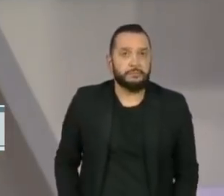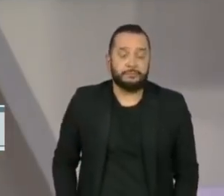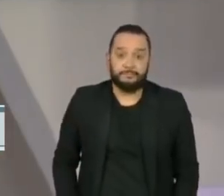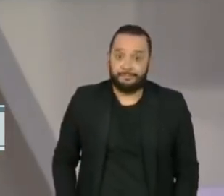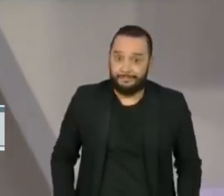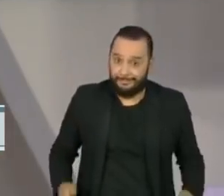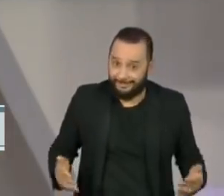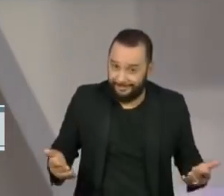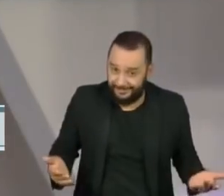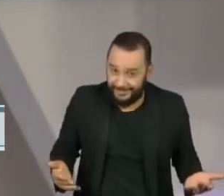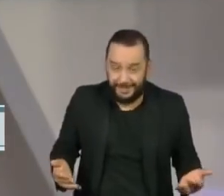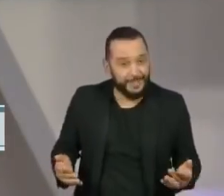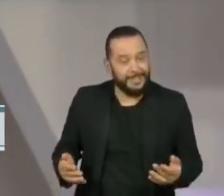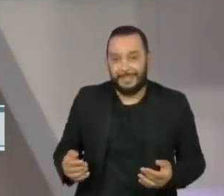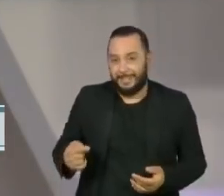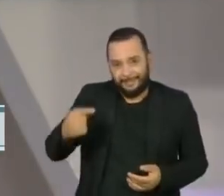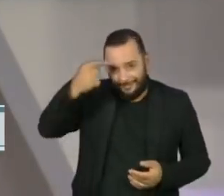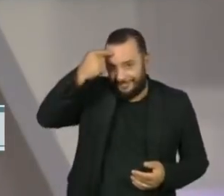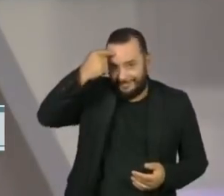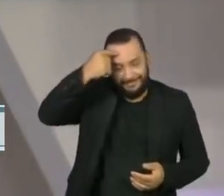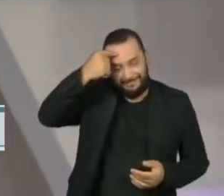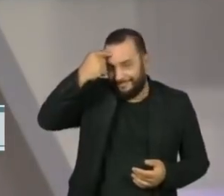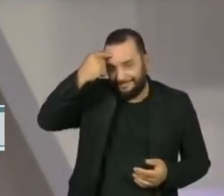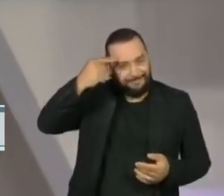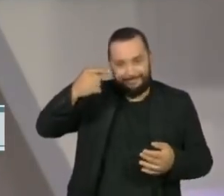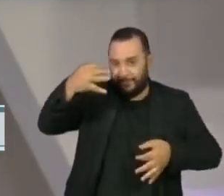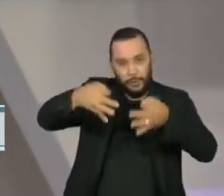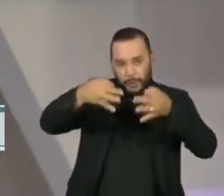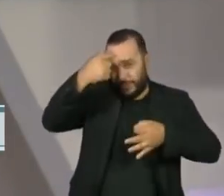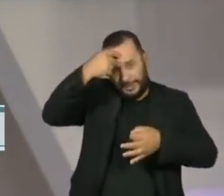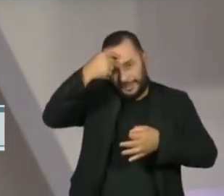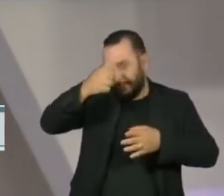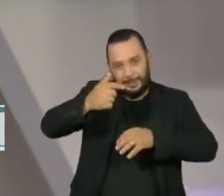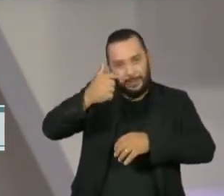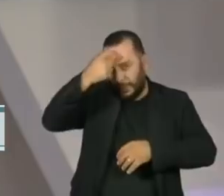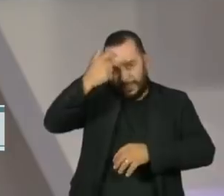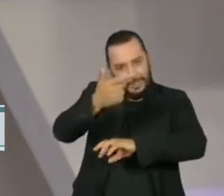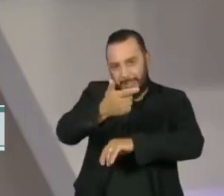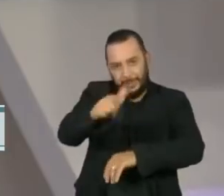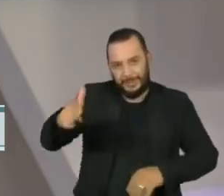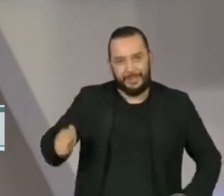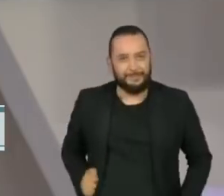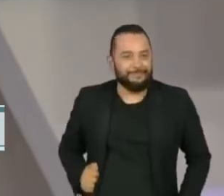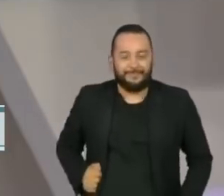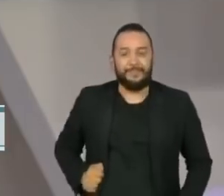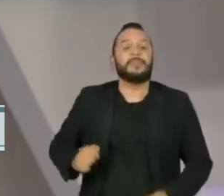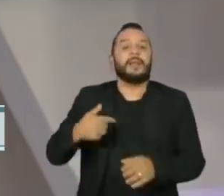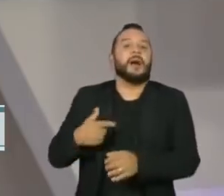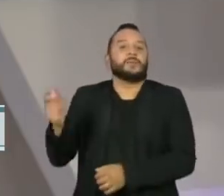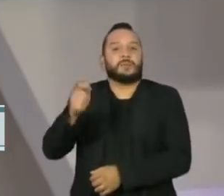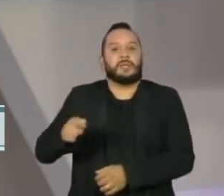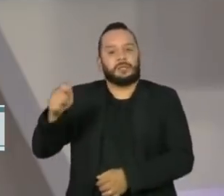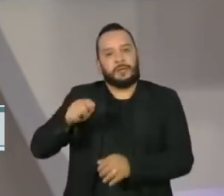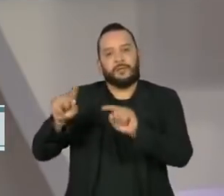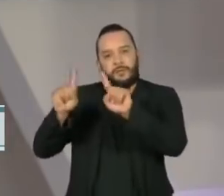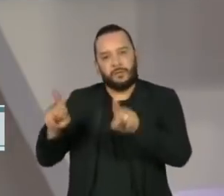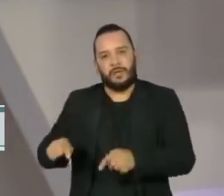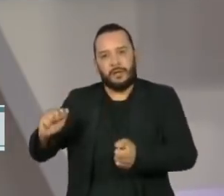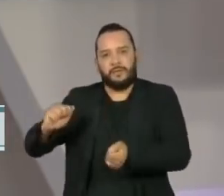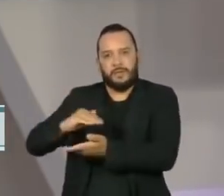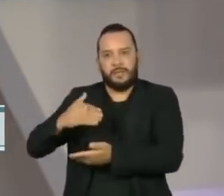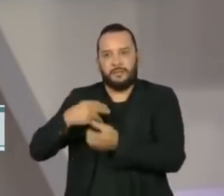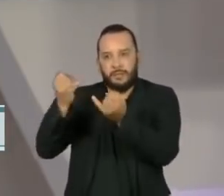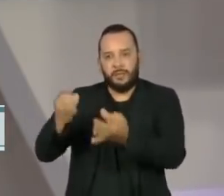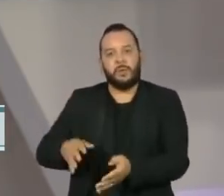Juízo é uma palavra que não cabe numa declaração como essa, né? A Associação dos Servidores da Anvisa classificou a declaração do presidente Jair Bolsonaro